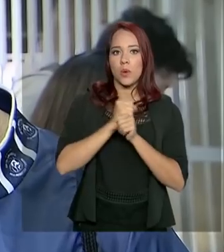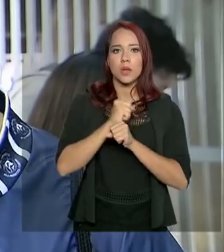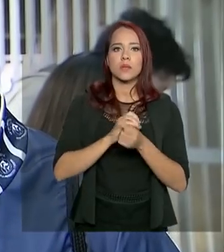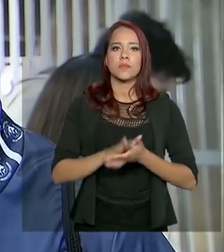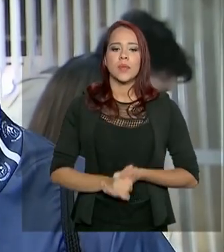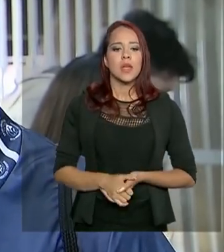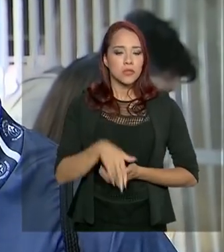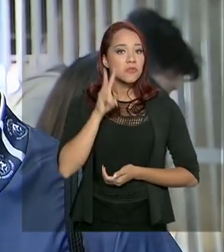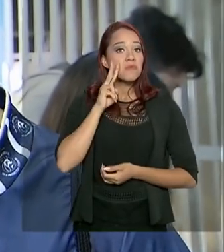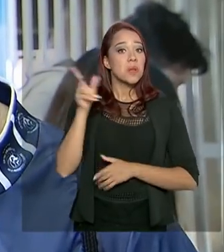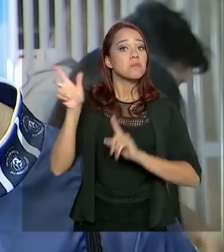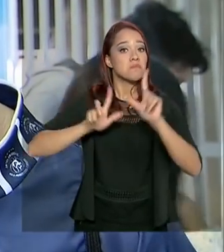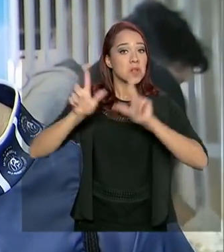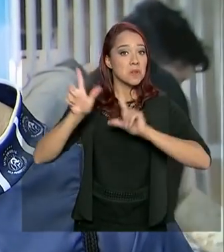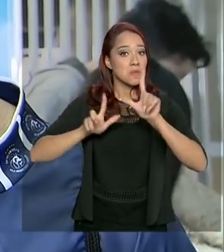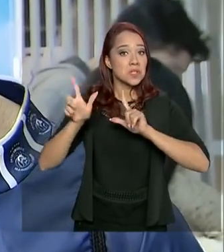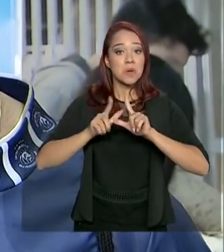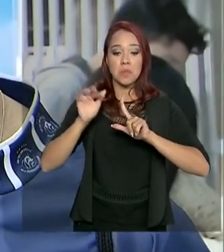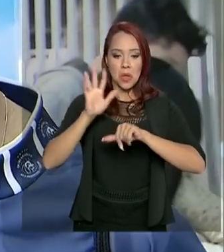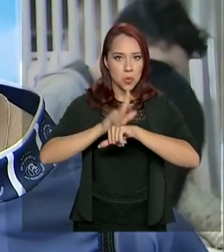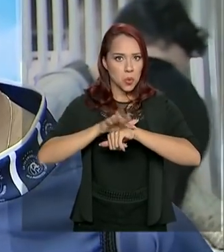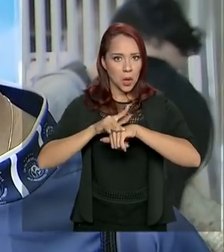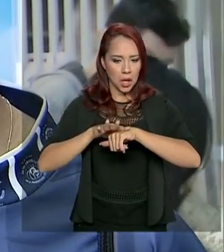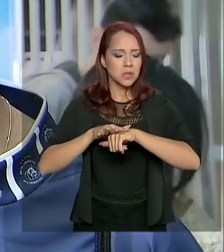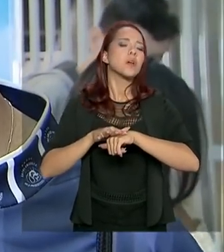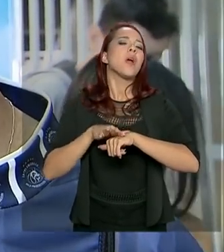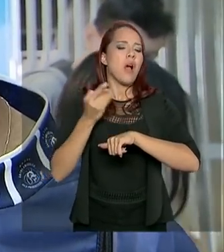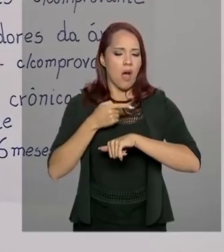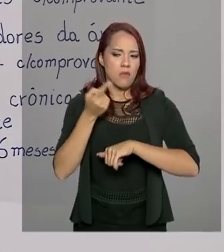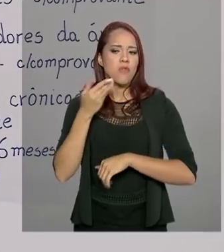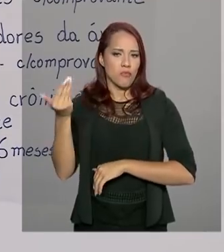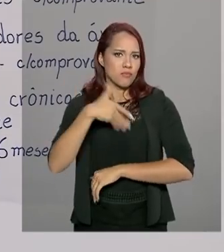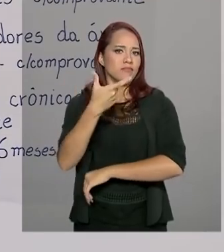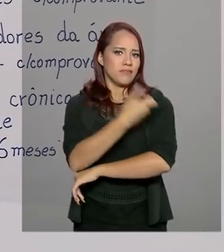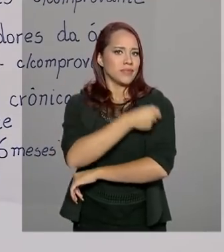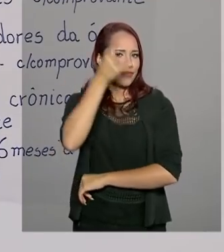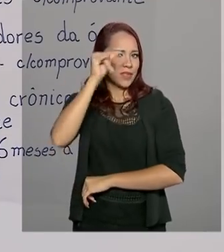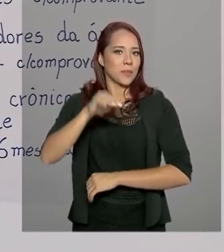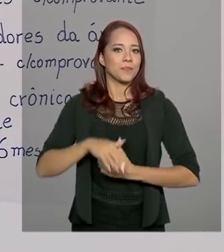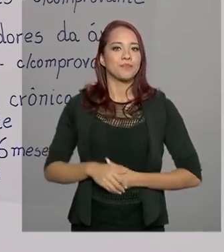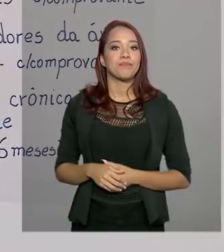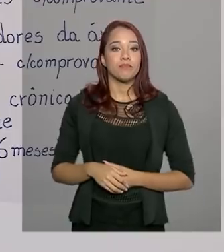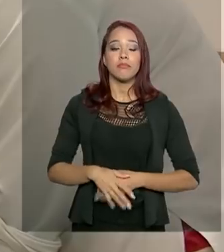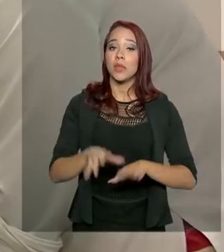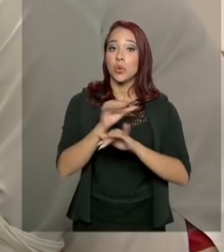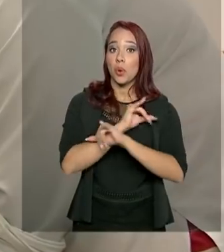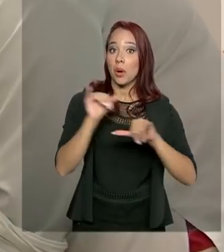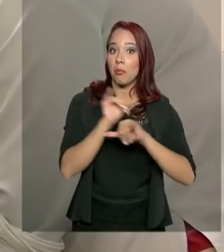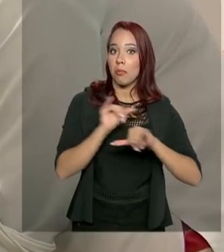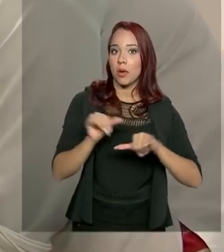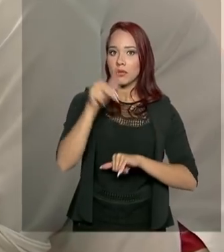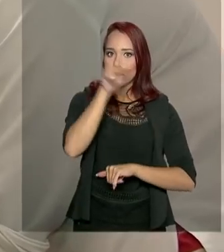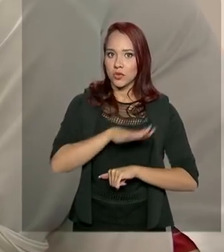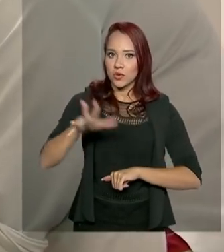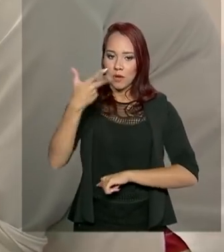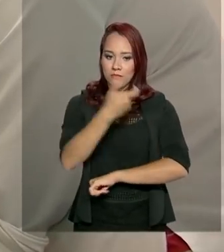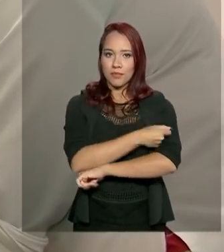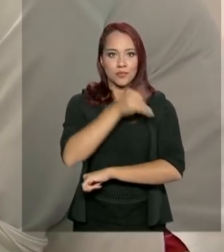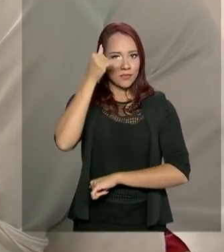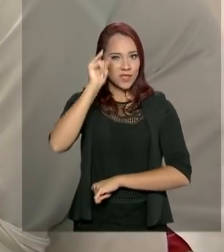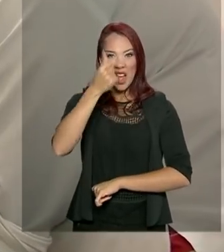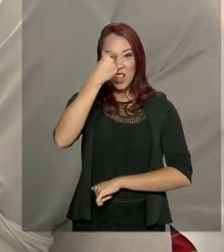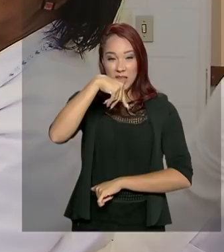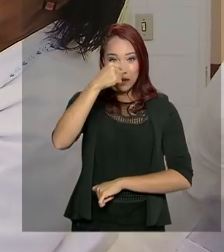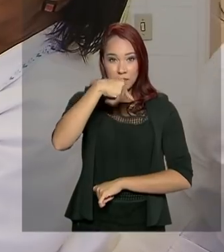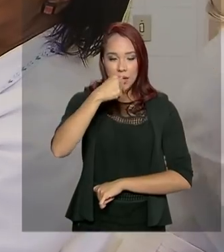pela televisão, né, que se espalhou a doença, daí eu vim tomar para prevenir. A campanha nacional de vacinação contra a gripe bateu a meta